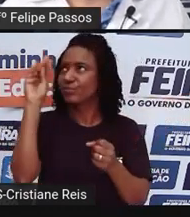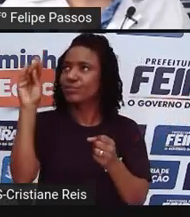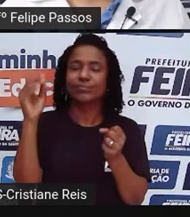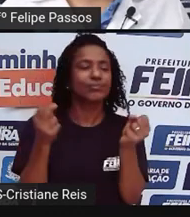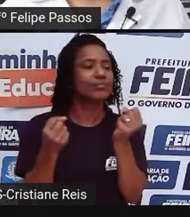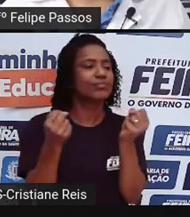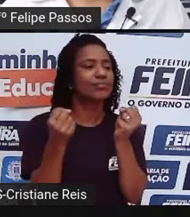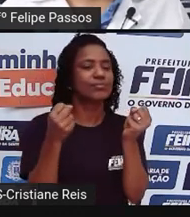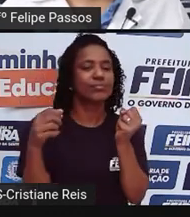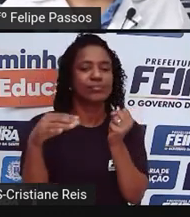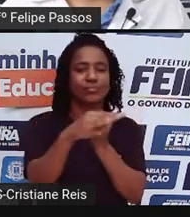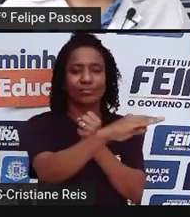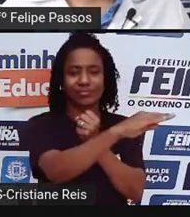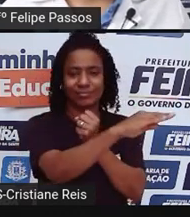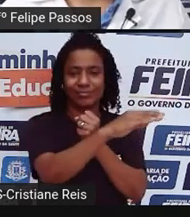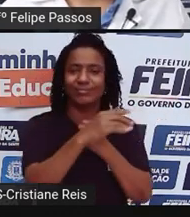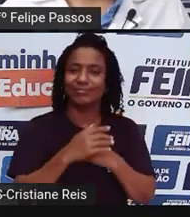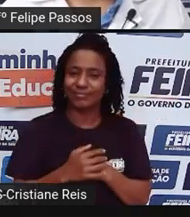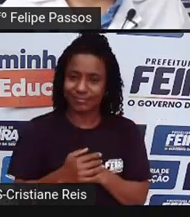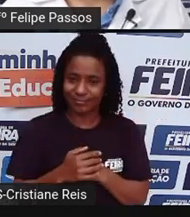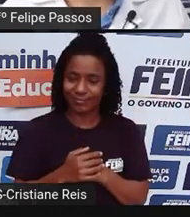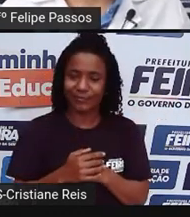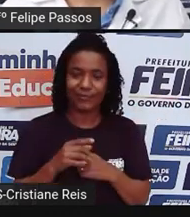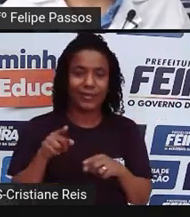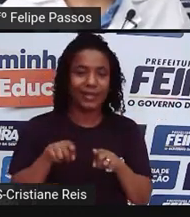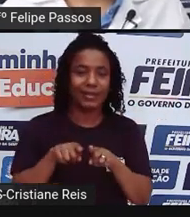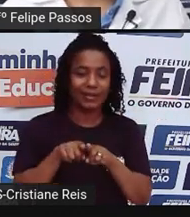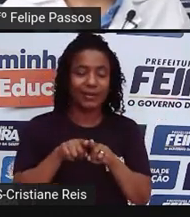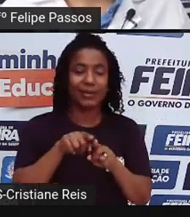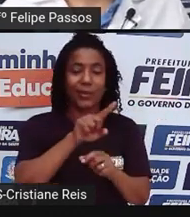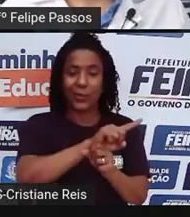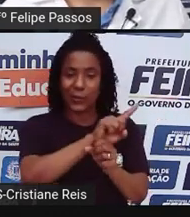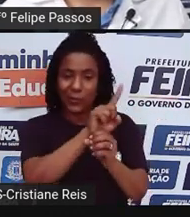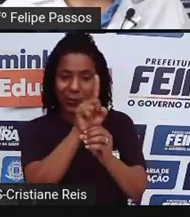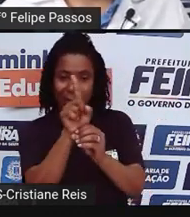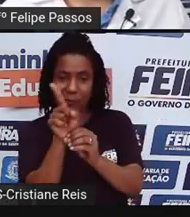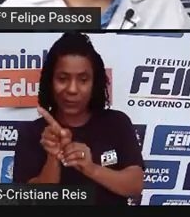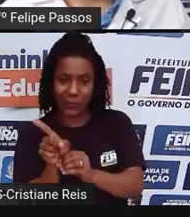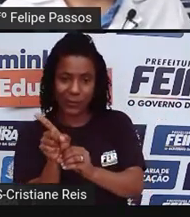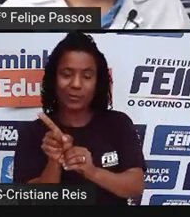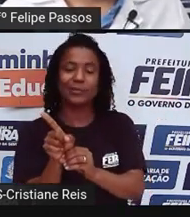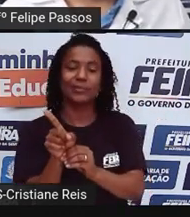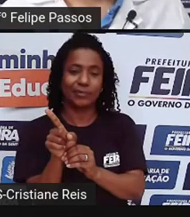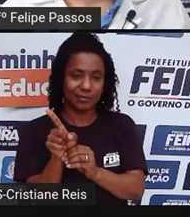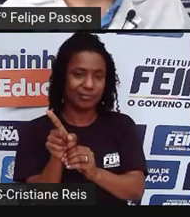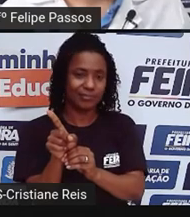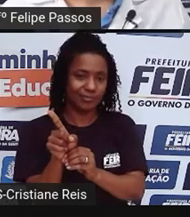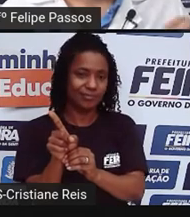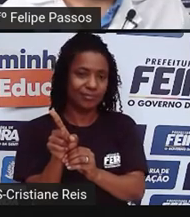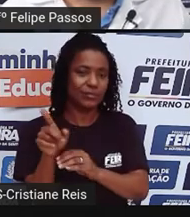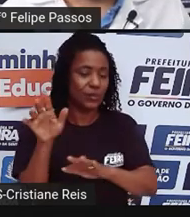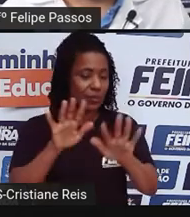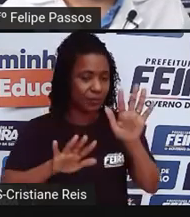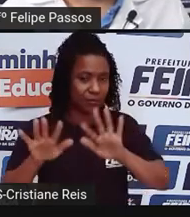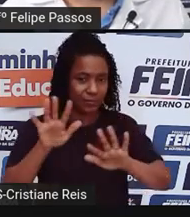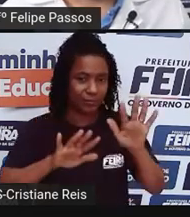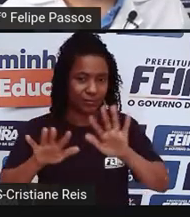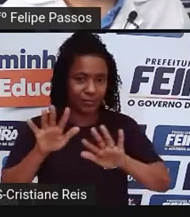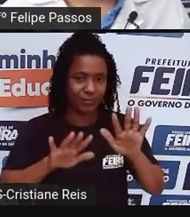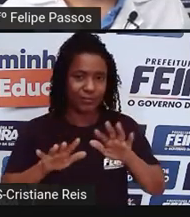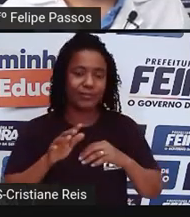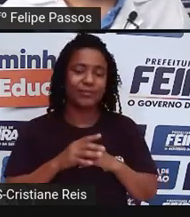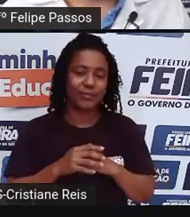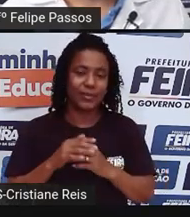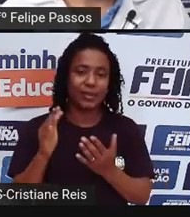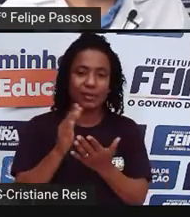veja que está incompatível, não só acima da velocidade. Sabia que numa estrada que tem uma velocidade